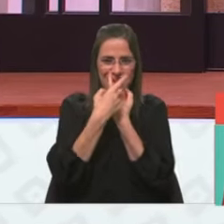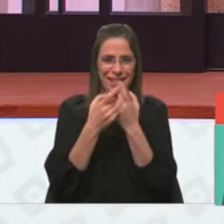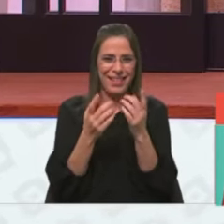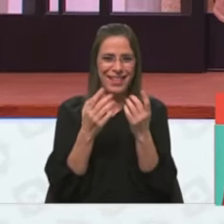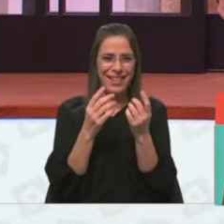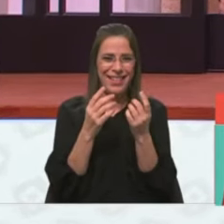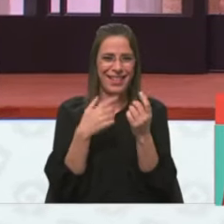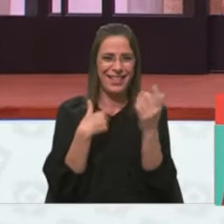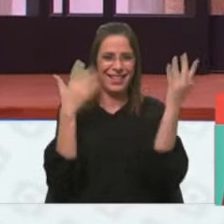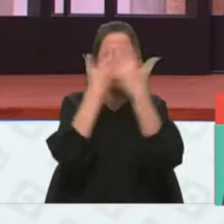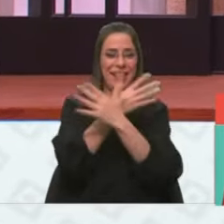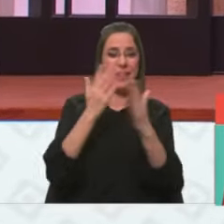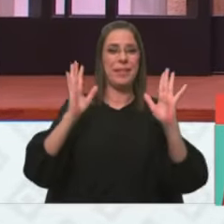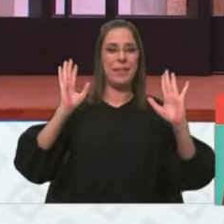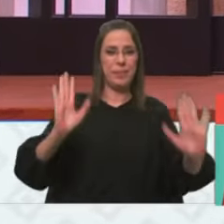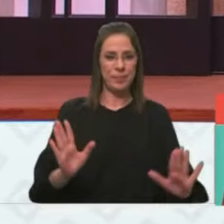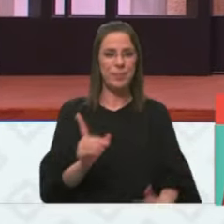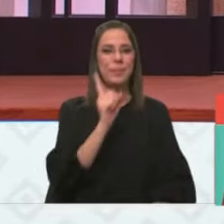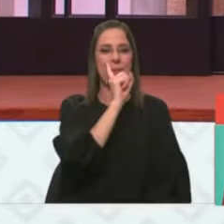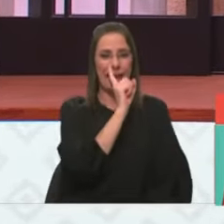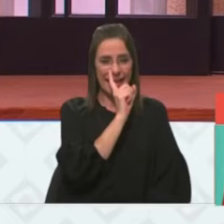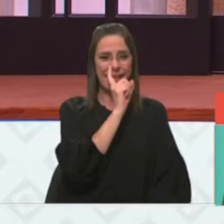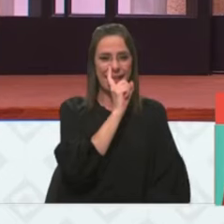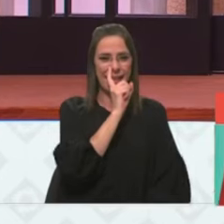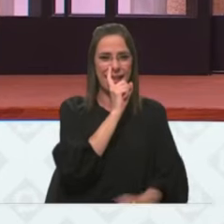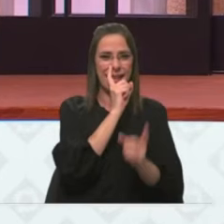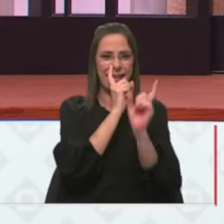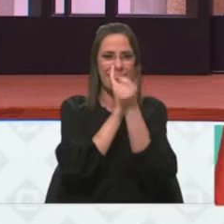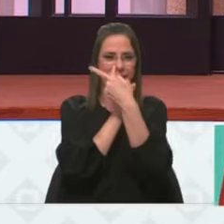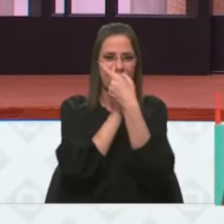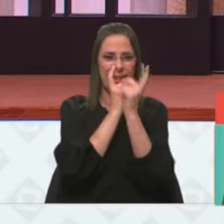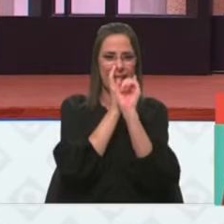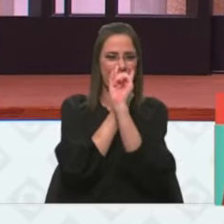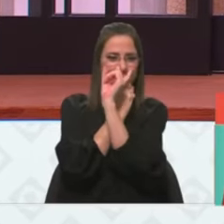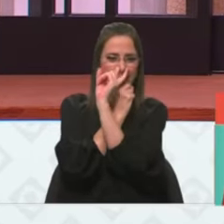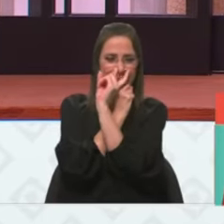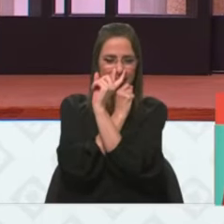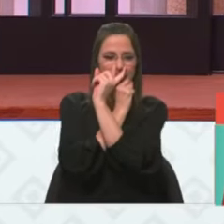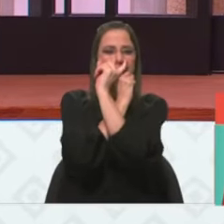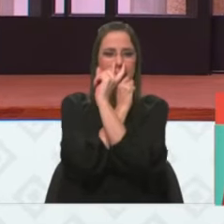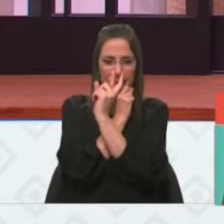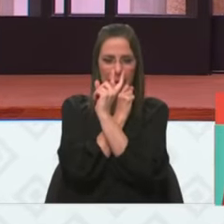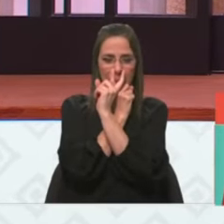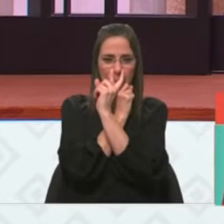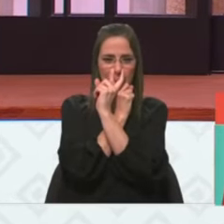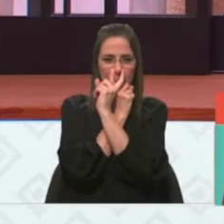Já estou marajada. Bem, é assim. E agora, assim. Tá bem?